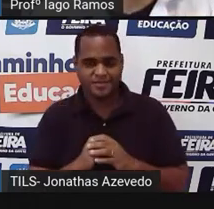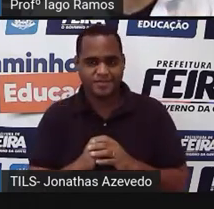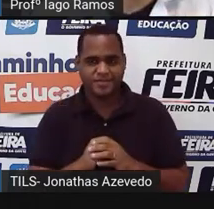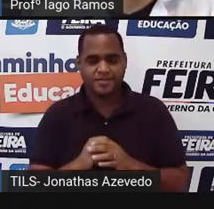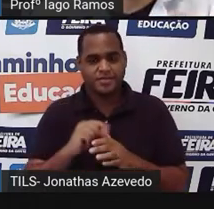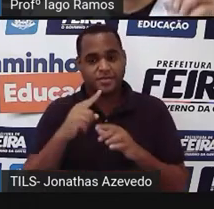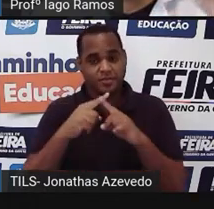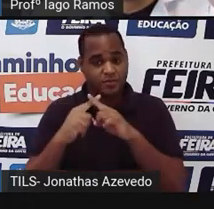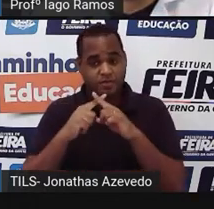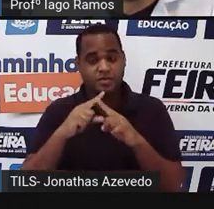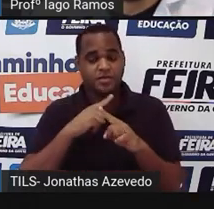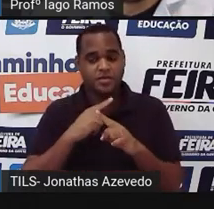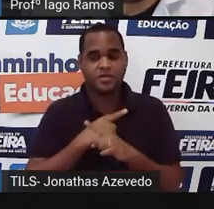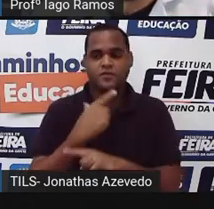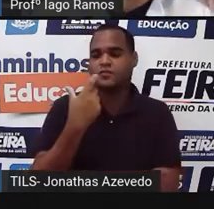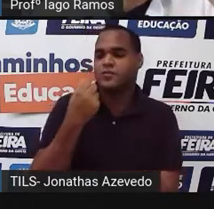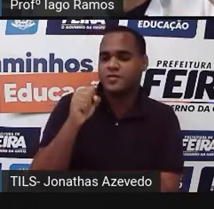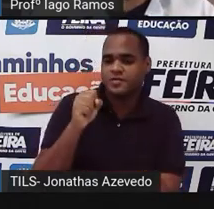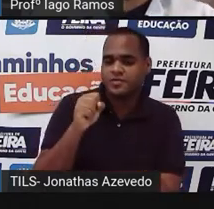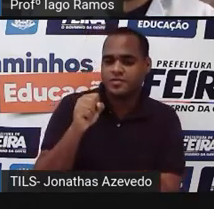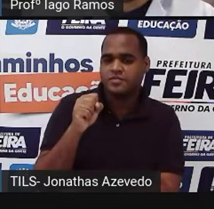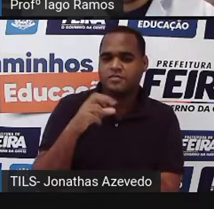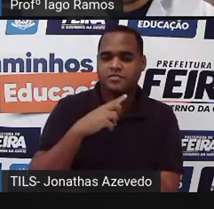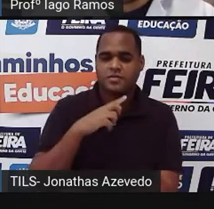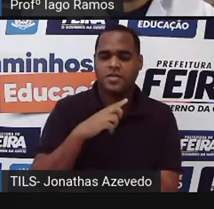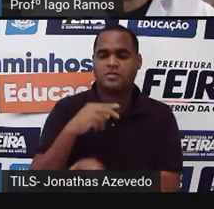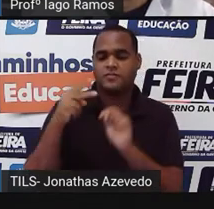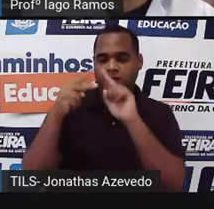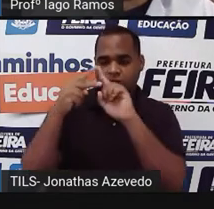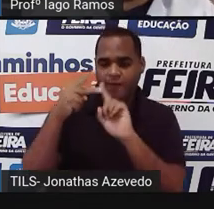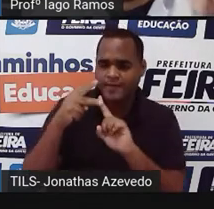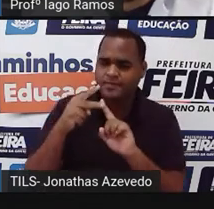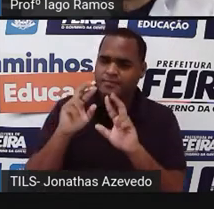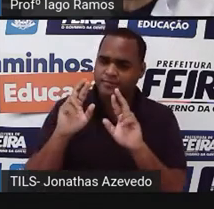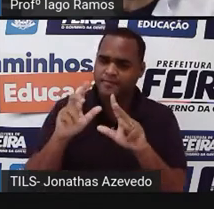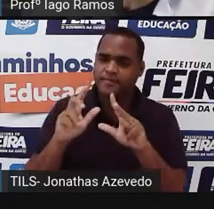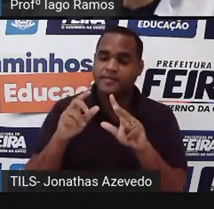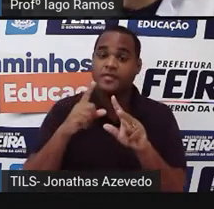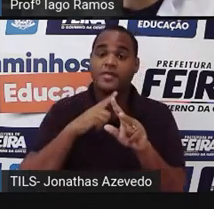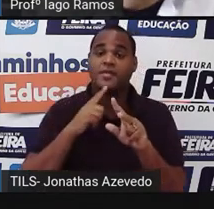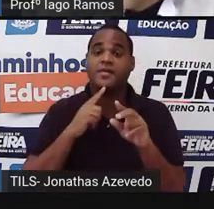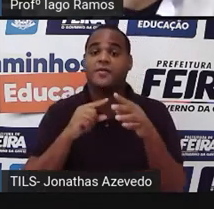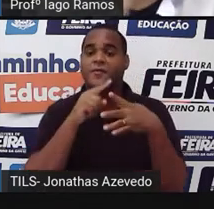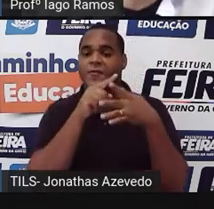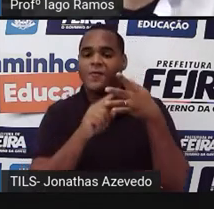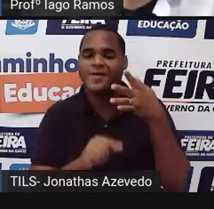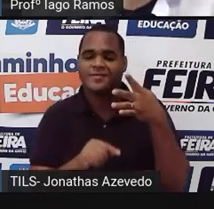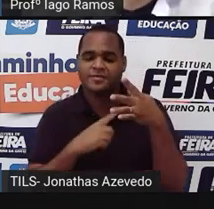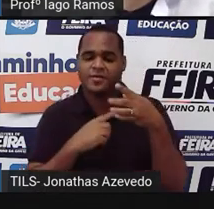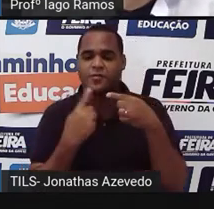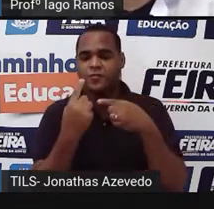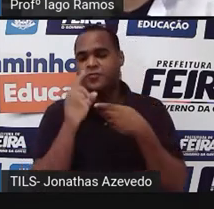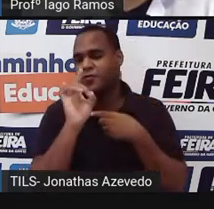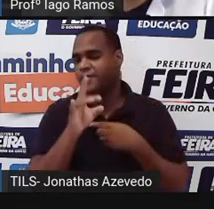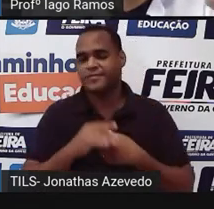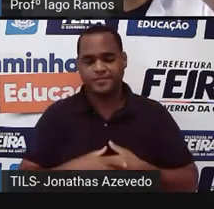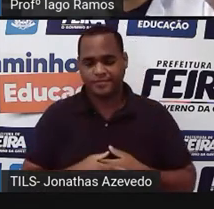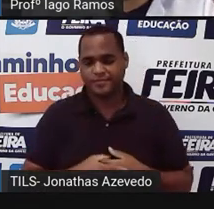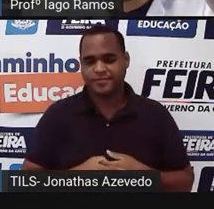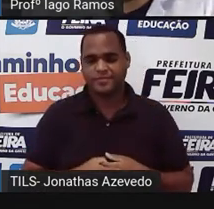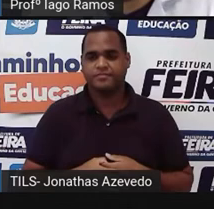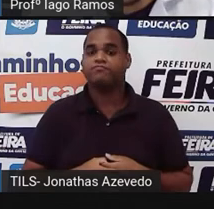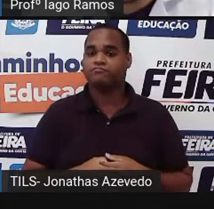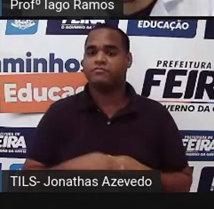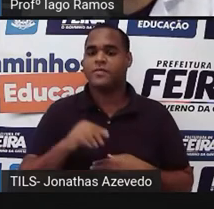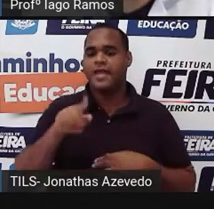multiplicação a gente tem o vinte e oito que tem dois algarismos e tem quatro que é um algarismo só tá bom? então essa